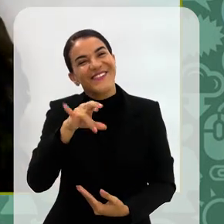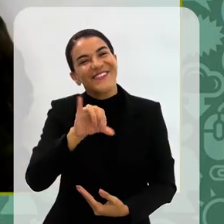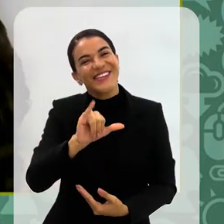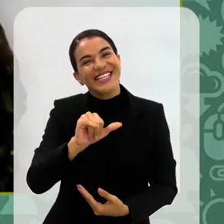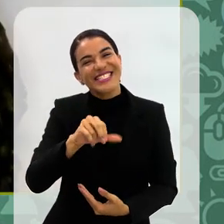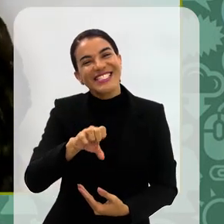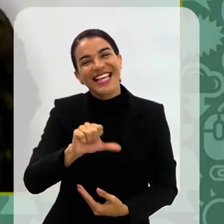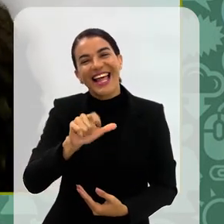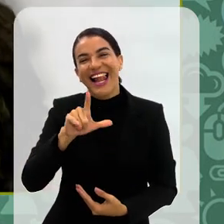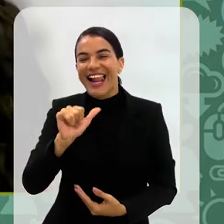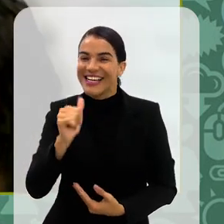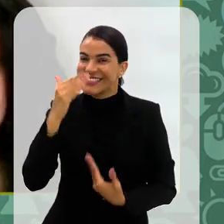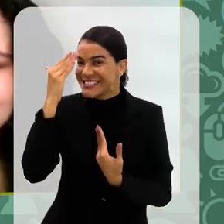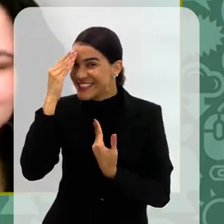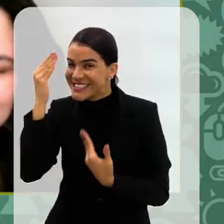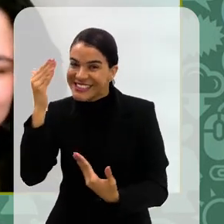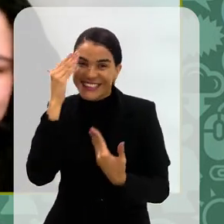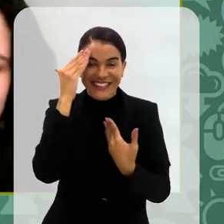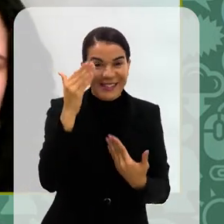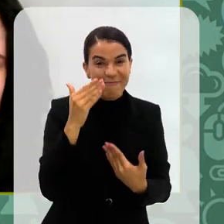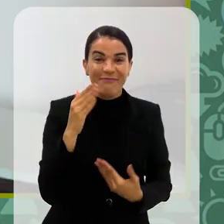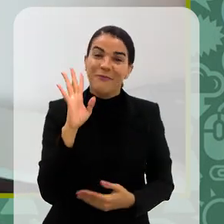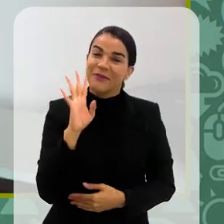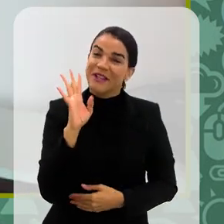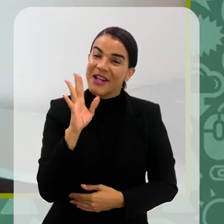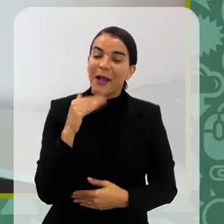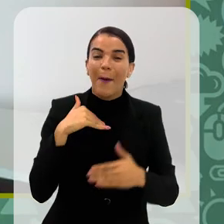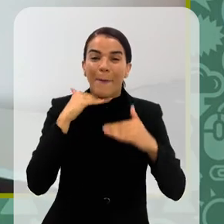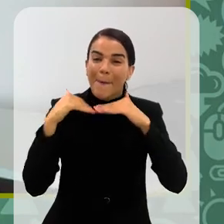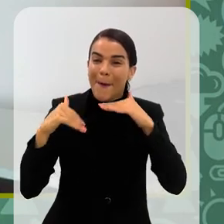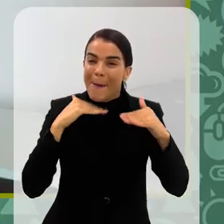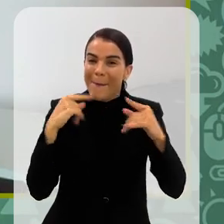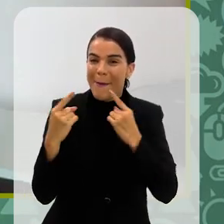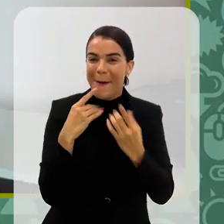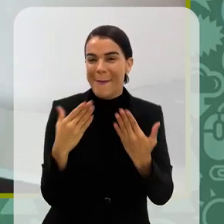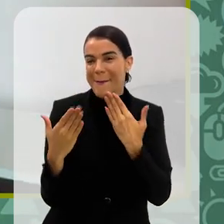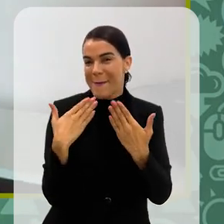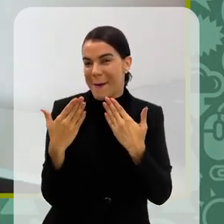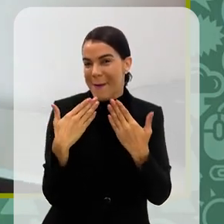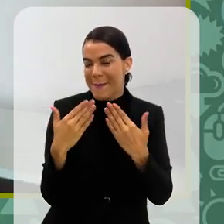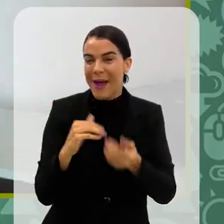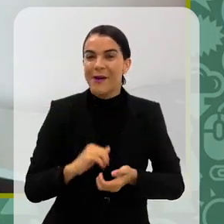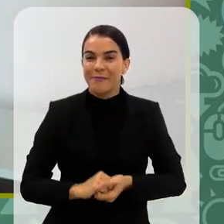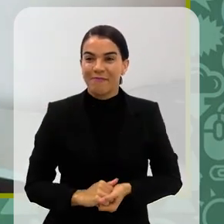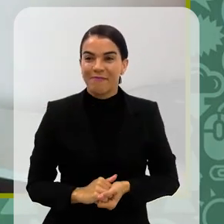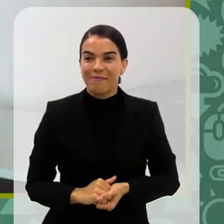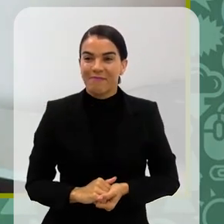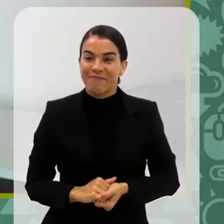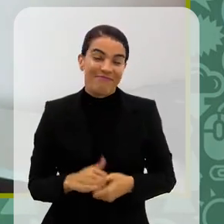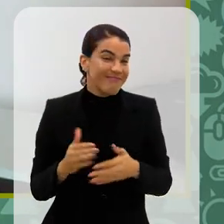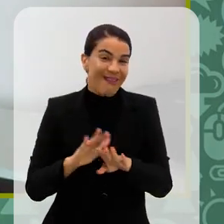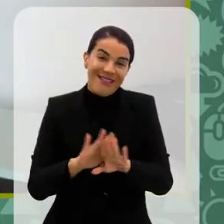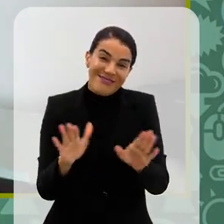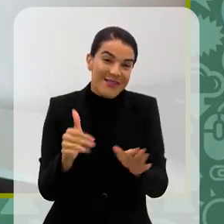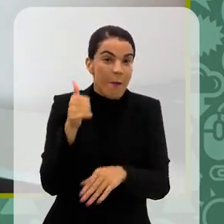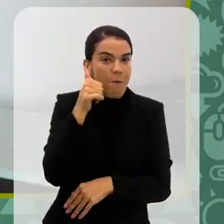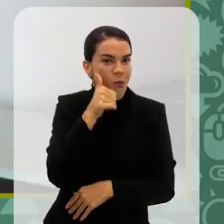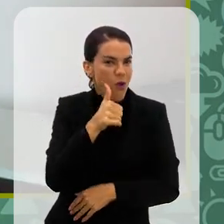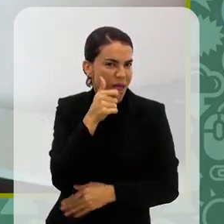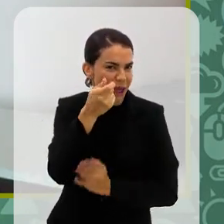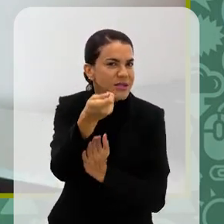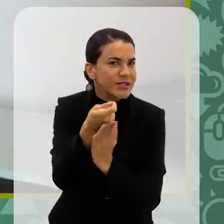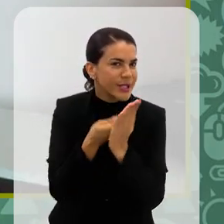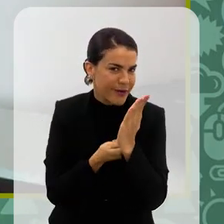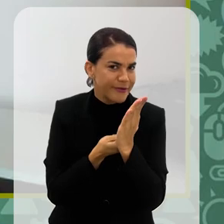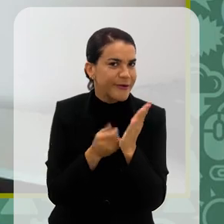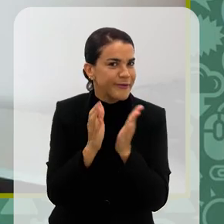Obrigada, Priscila, obrigada a todo mundo, obrigada, Laís. Foi muito legal manter esse papo com vocês. E é